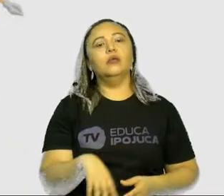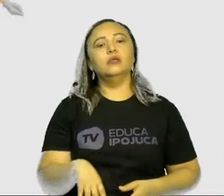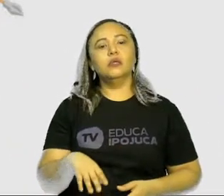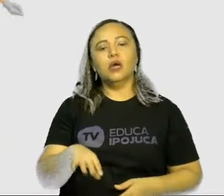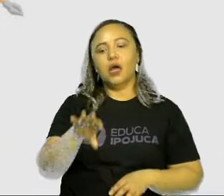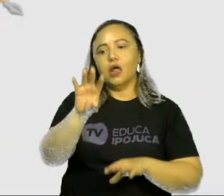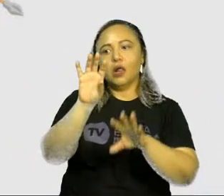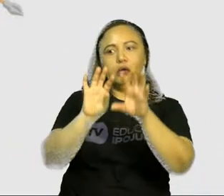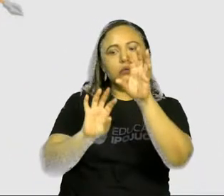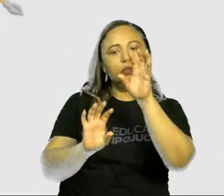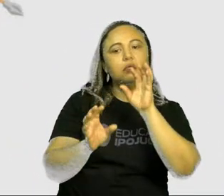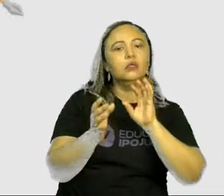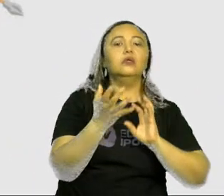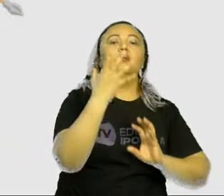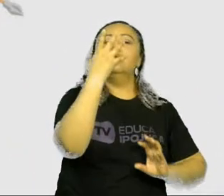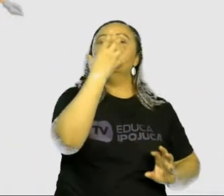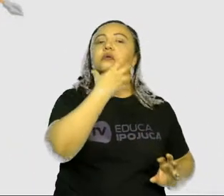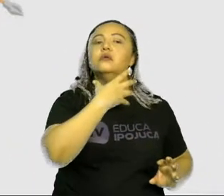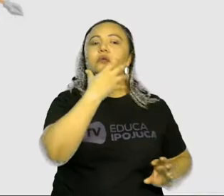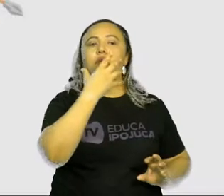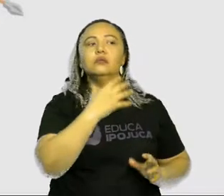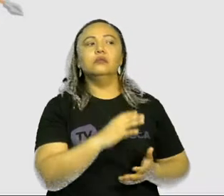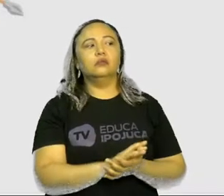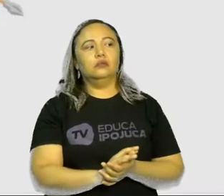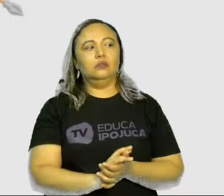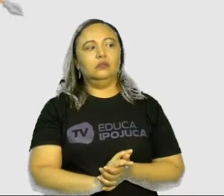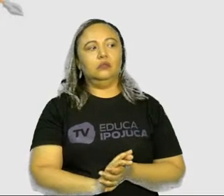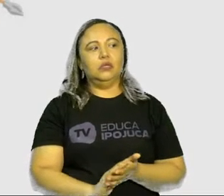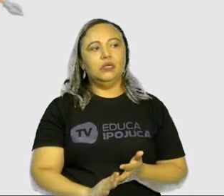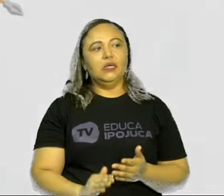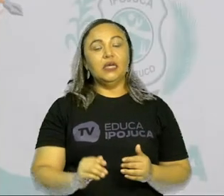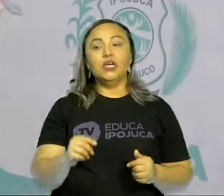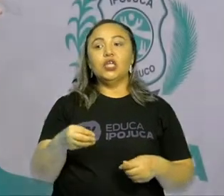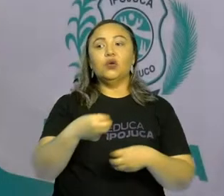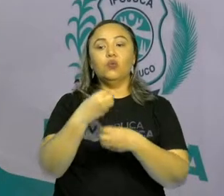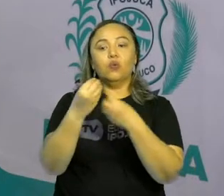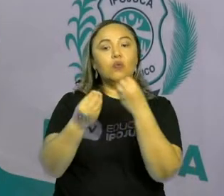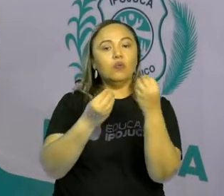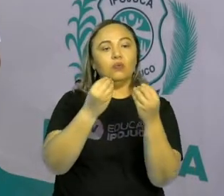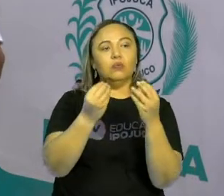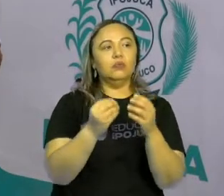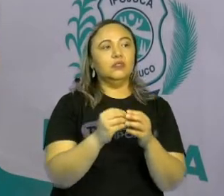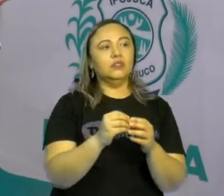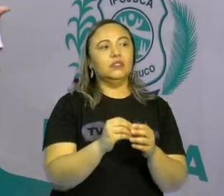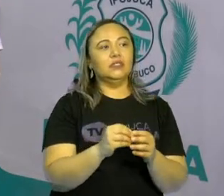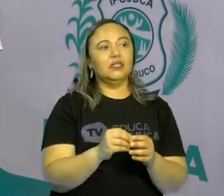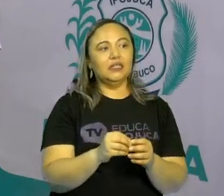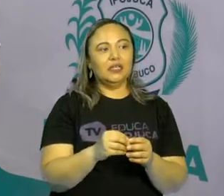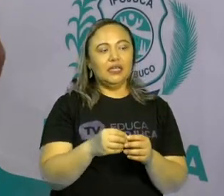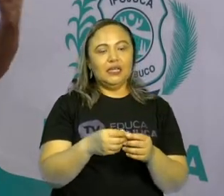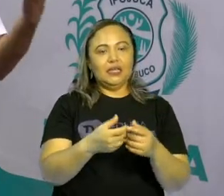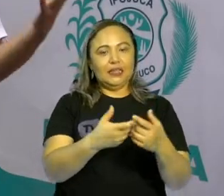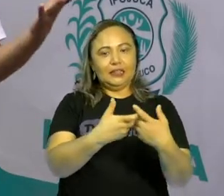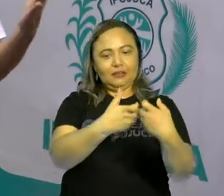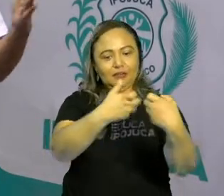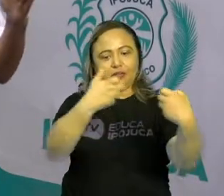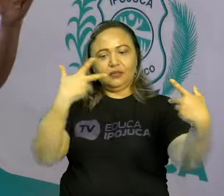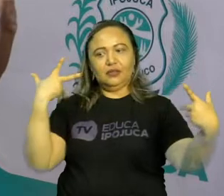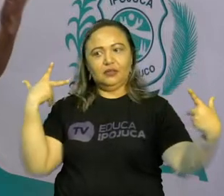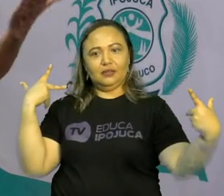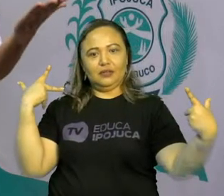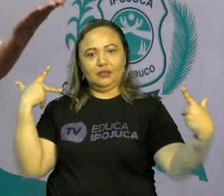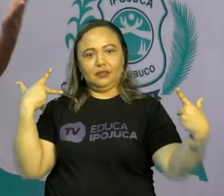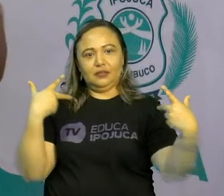mesmo lugar. Olha aí, como eles utilizavam assim? Eles viam de caçar, de pescar,